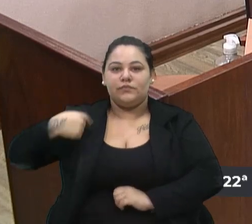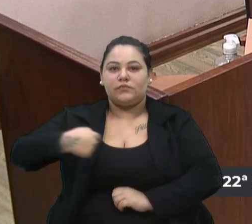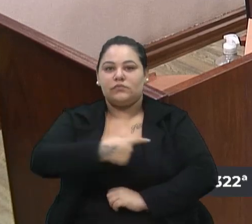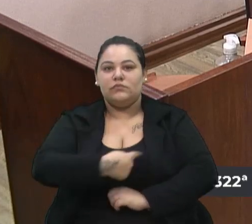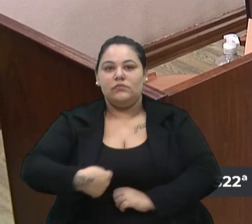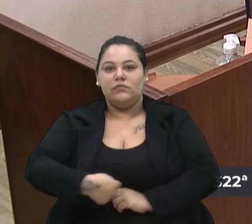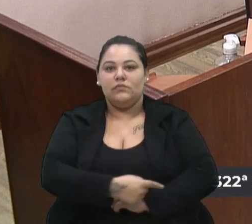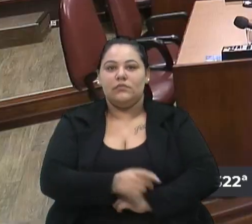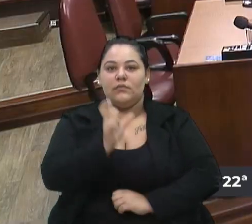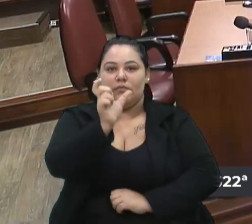palavra. Vereador Zanquim,